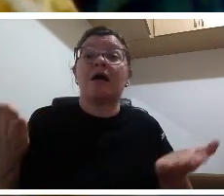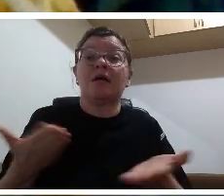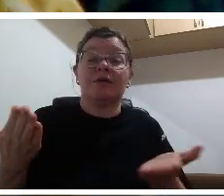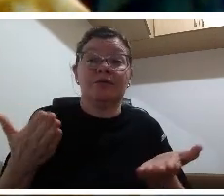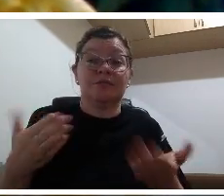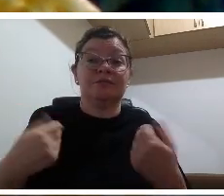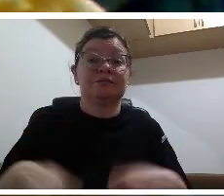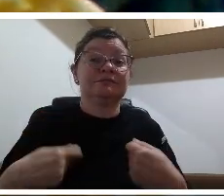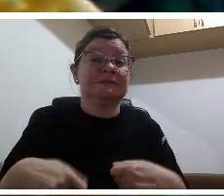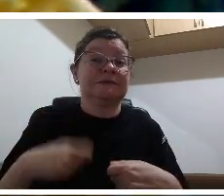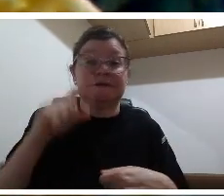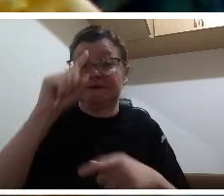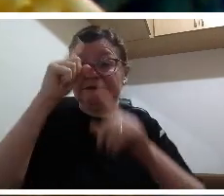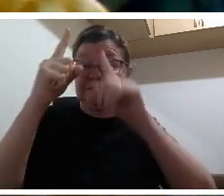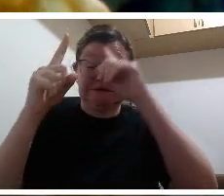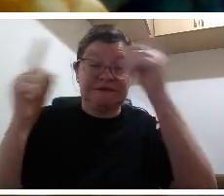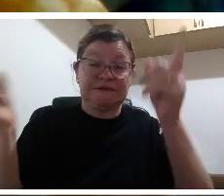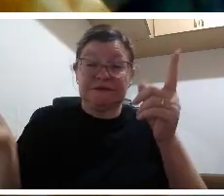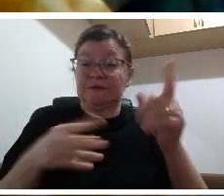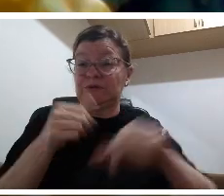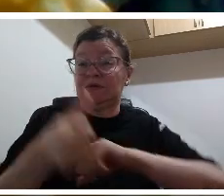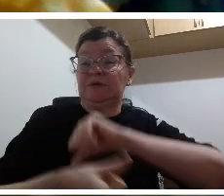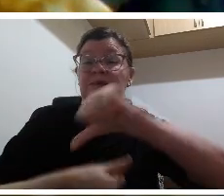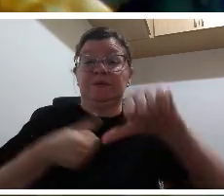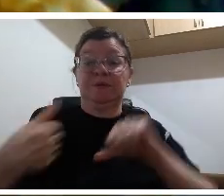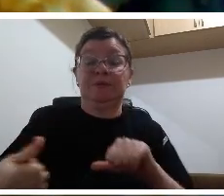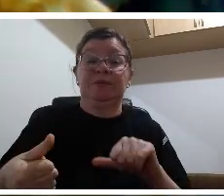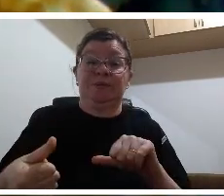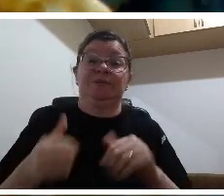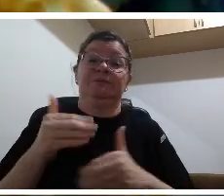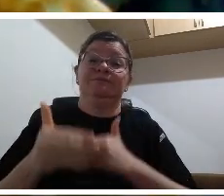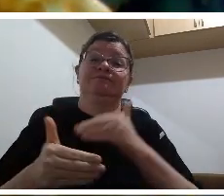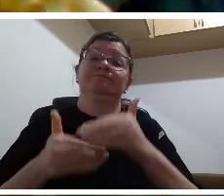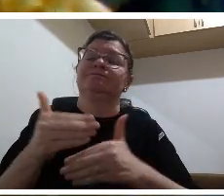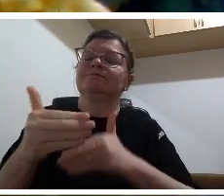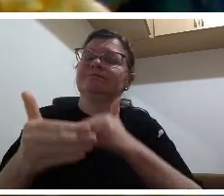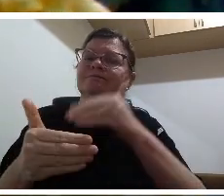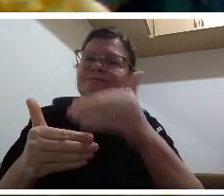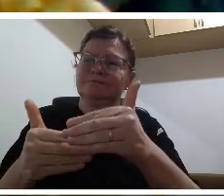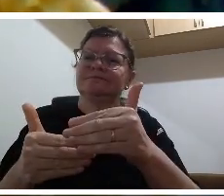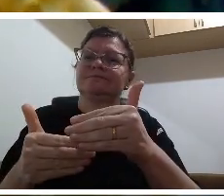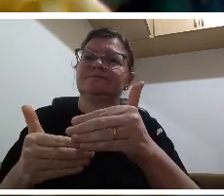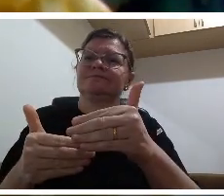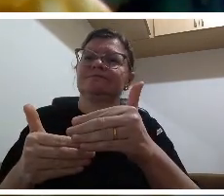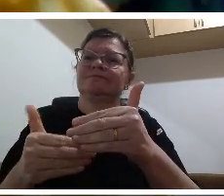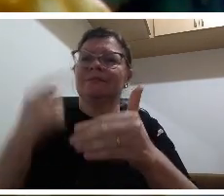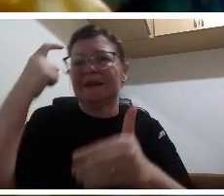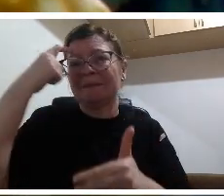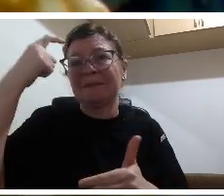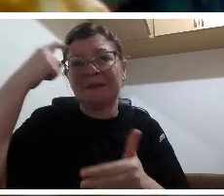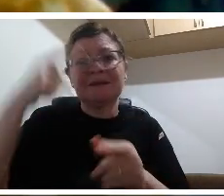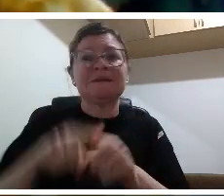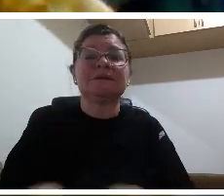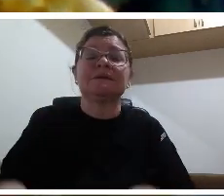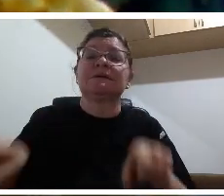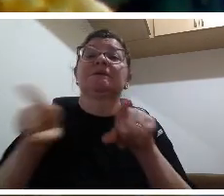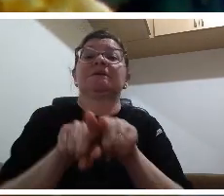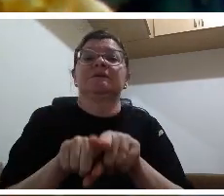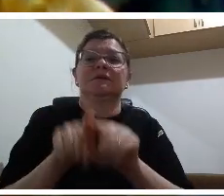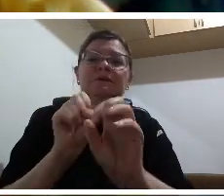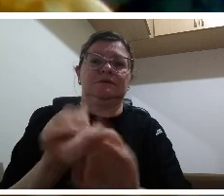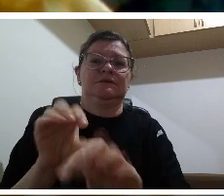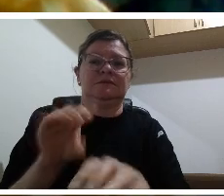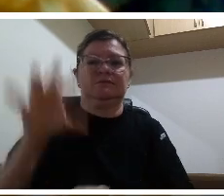uma boa tarde a todos e todas fiquem com a gente nas nossas formações essa semana ainda teremos mais duas